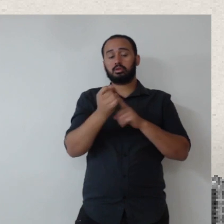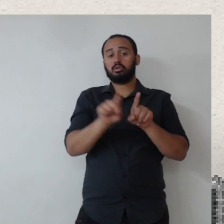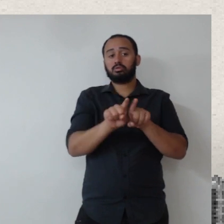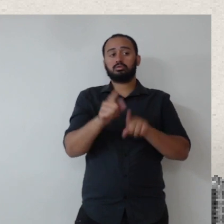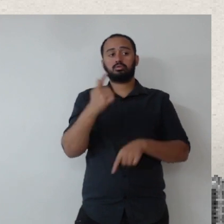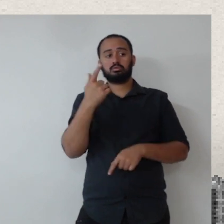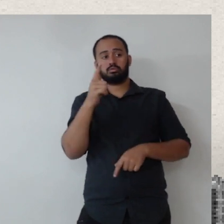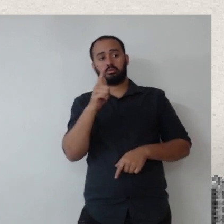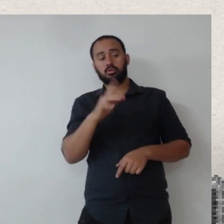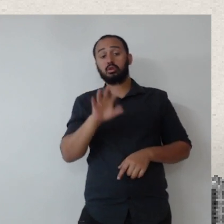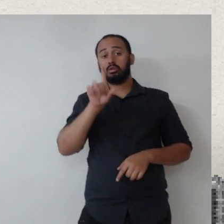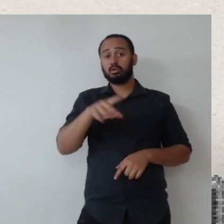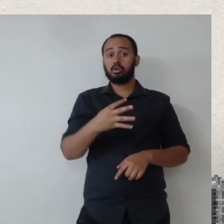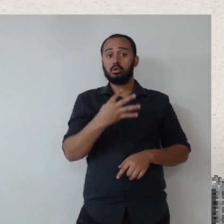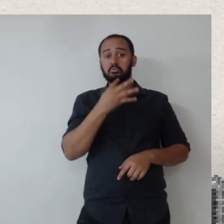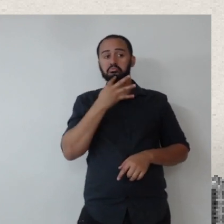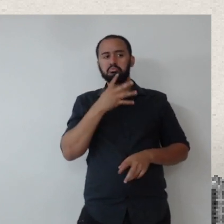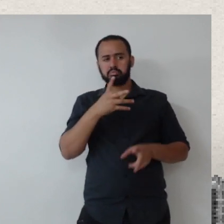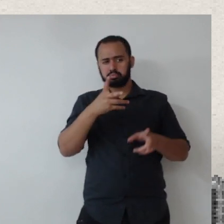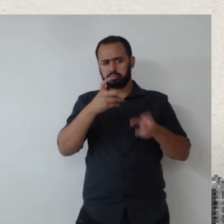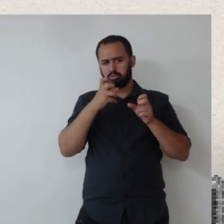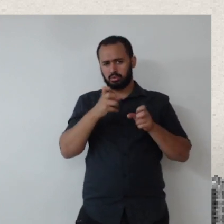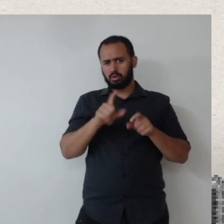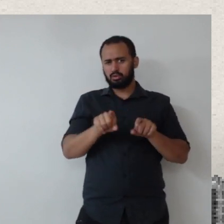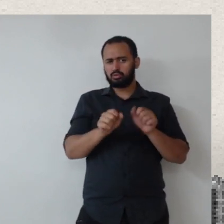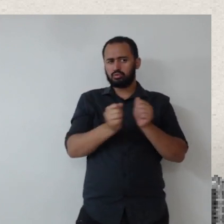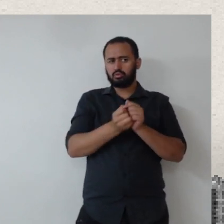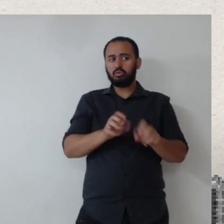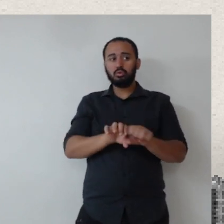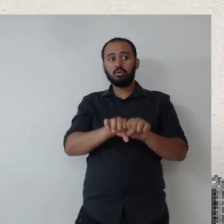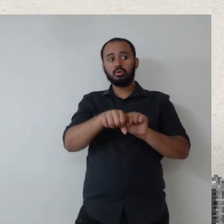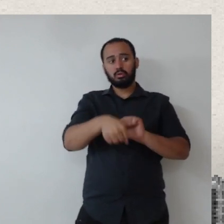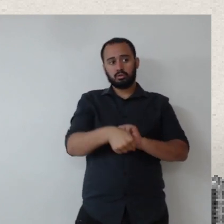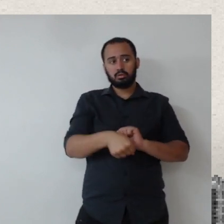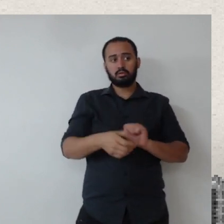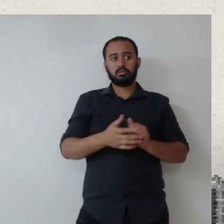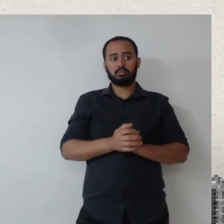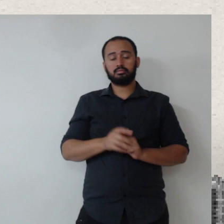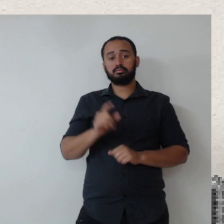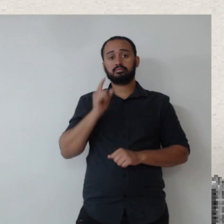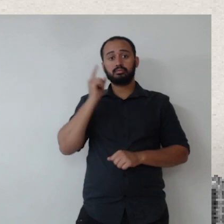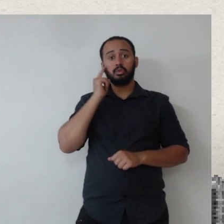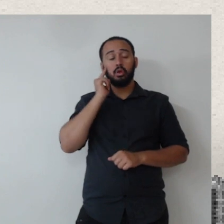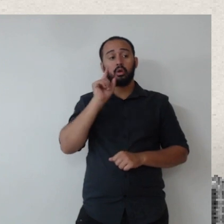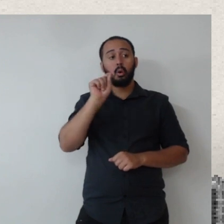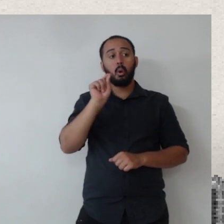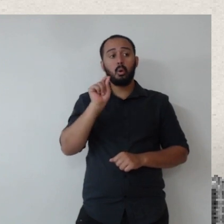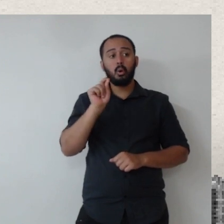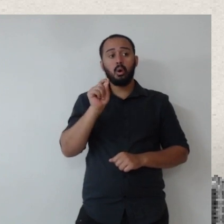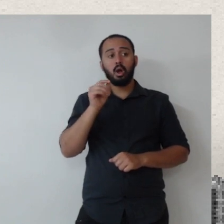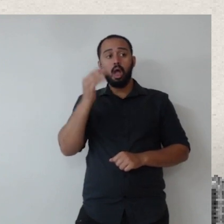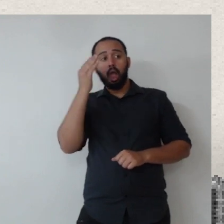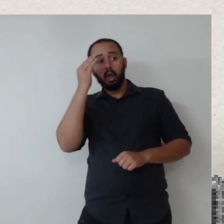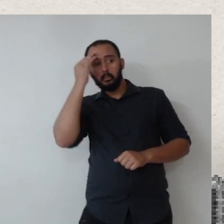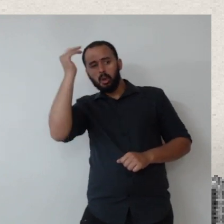governança, aí entra na parte de conhecimento mesmo, capacitação, e aí as competências de habilidade para lidar